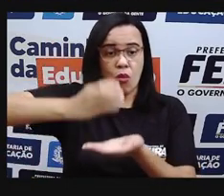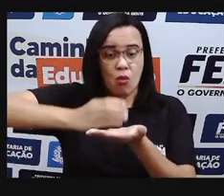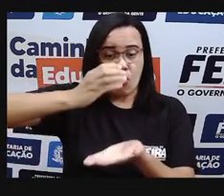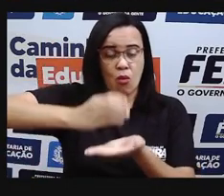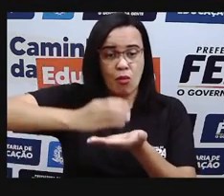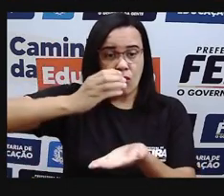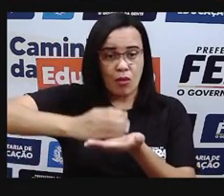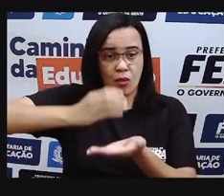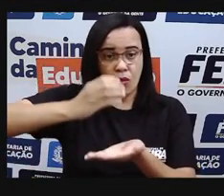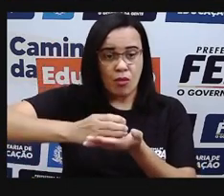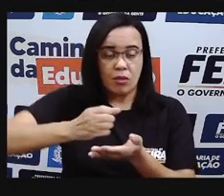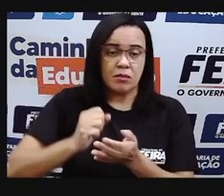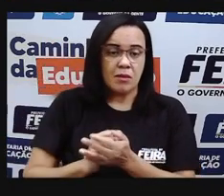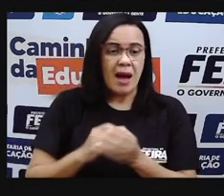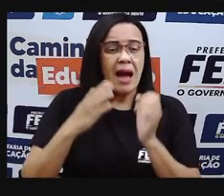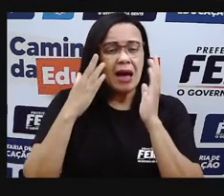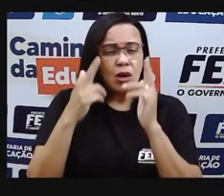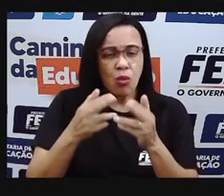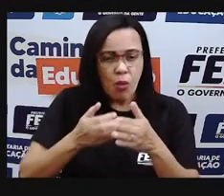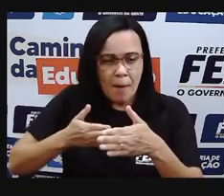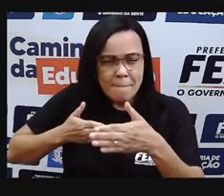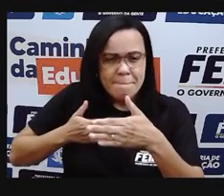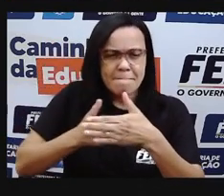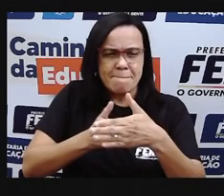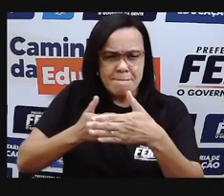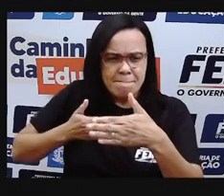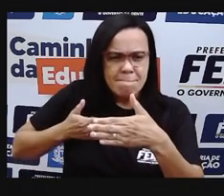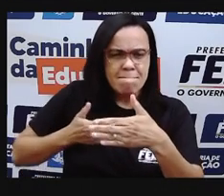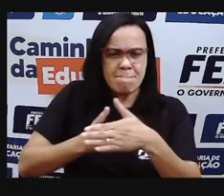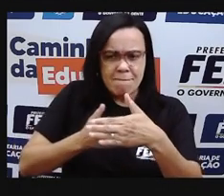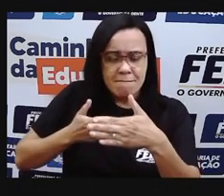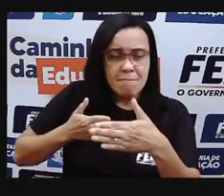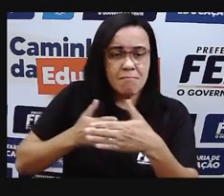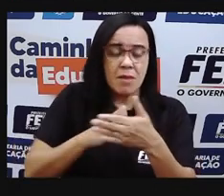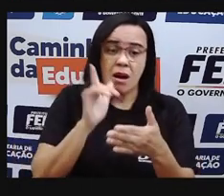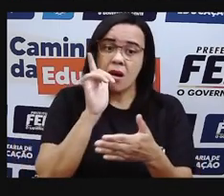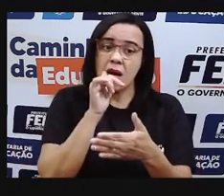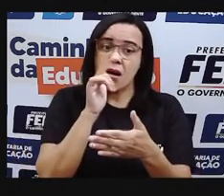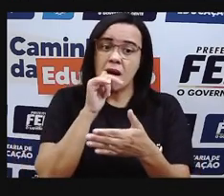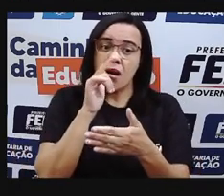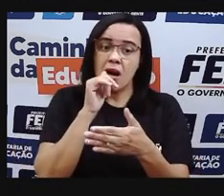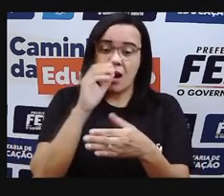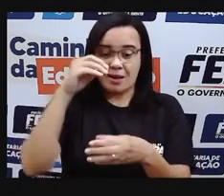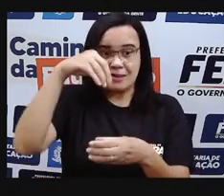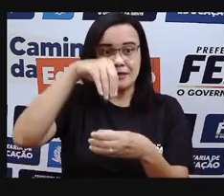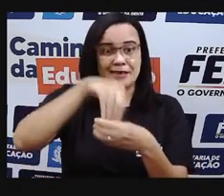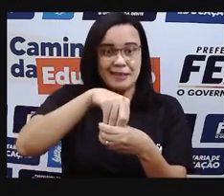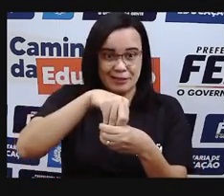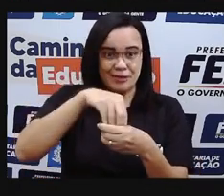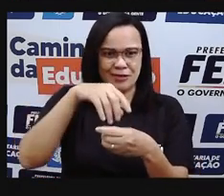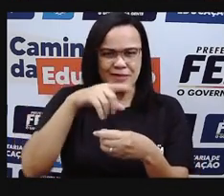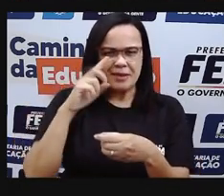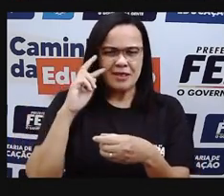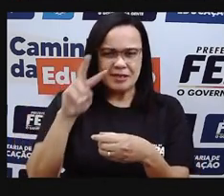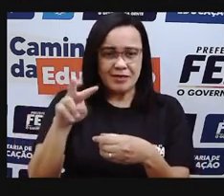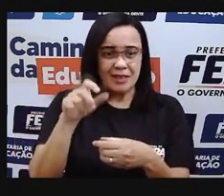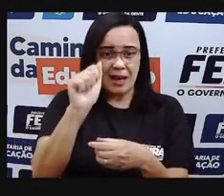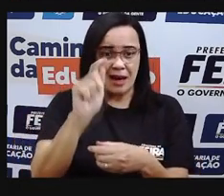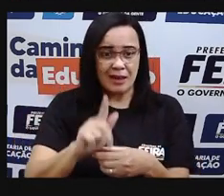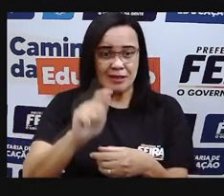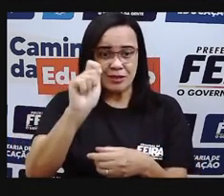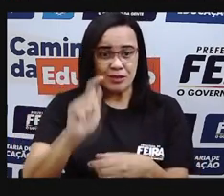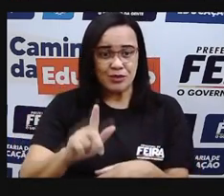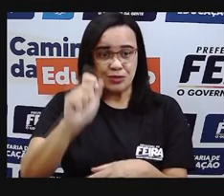começou a empurrar esse líquido azul pra dentro do copo. Então, a gente começa a perceber